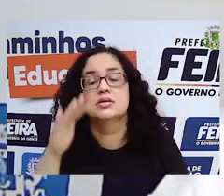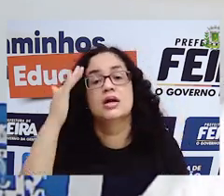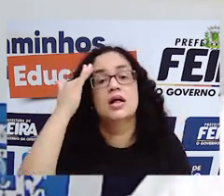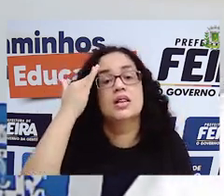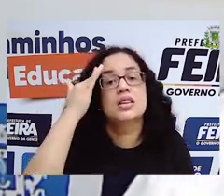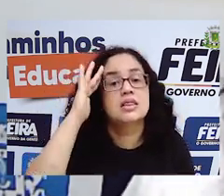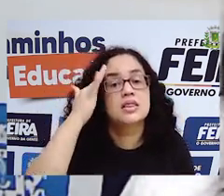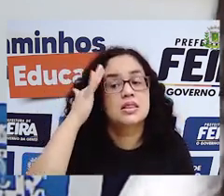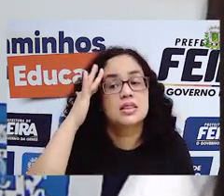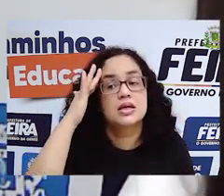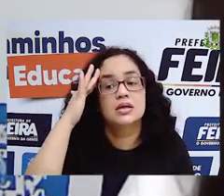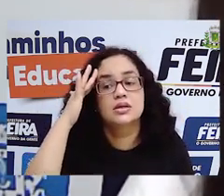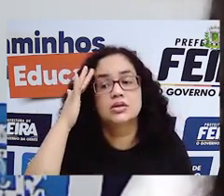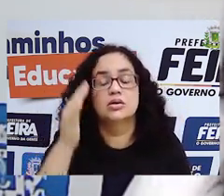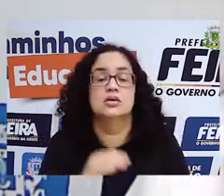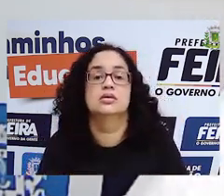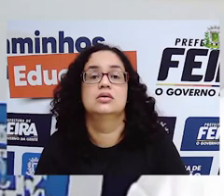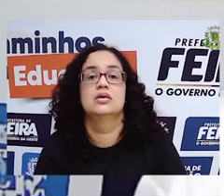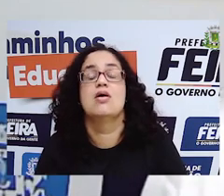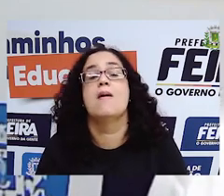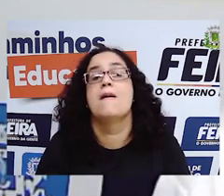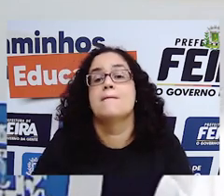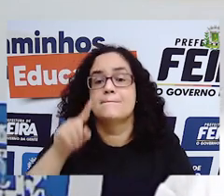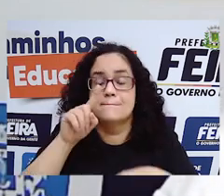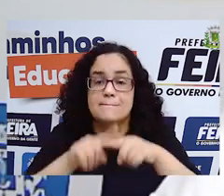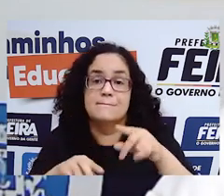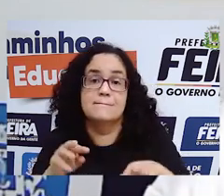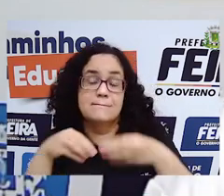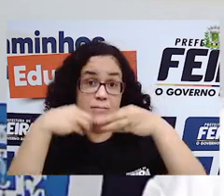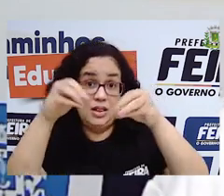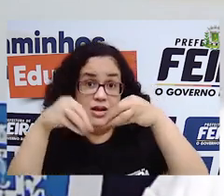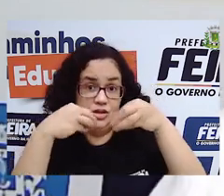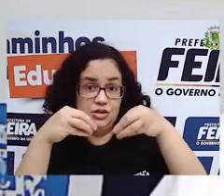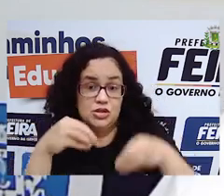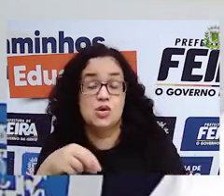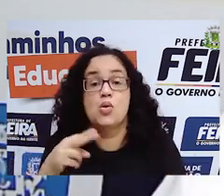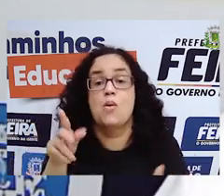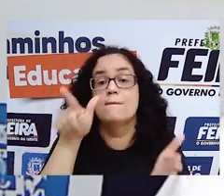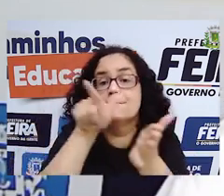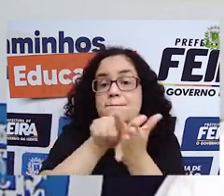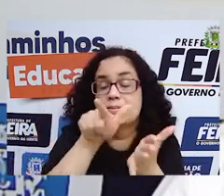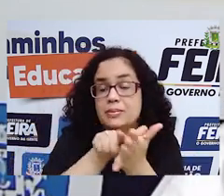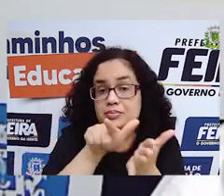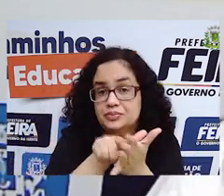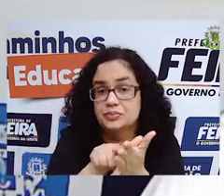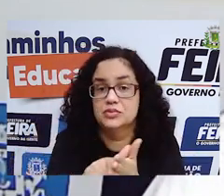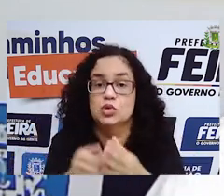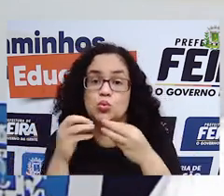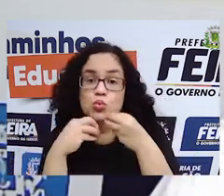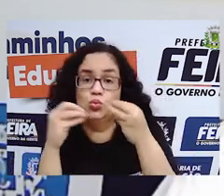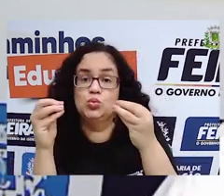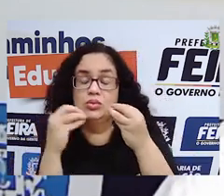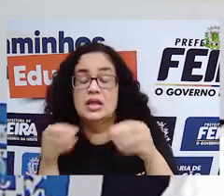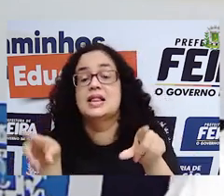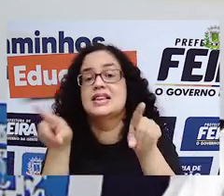folha, tentar com outro tipo de plástico, com outro tipo de tecido. Com papelão, papel mais grosso. E também fazer as suas